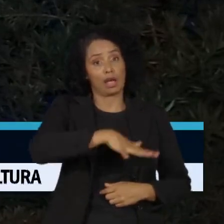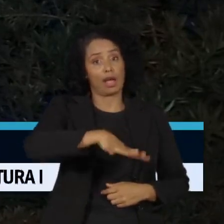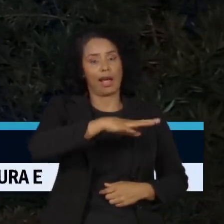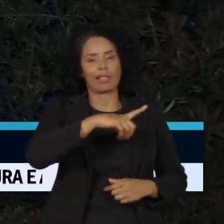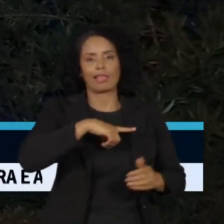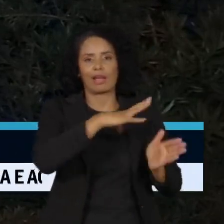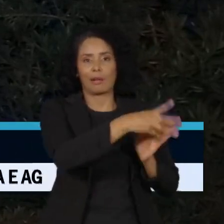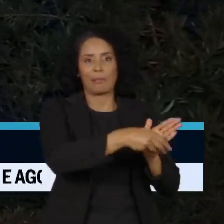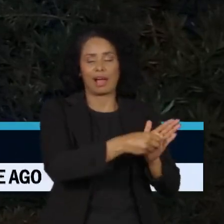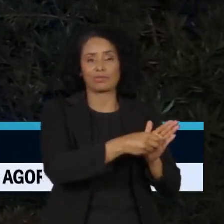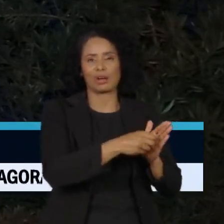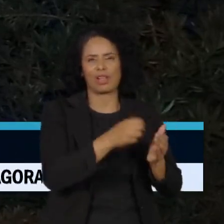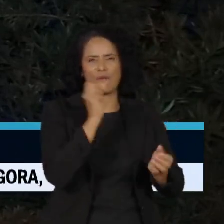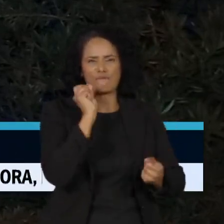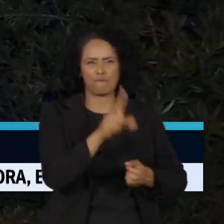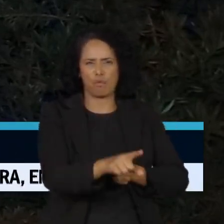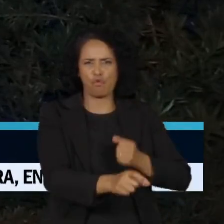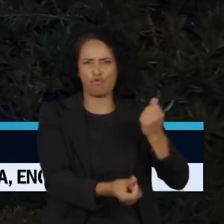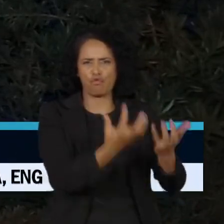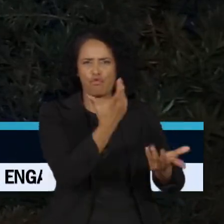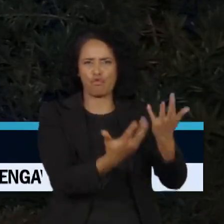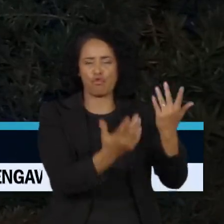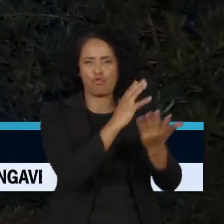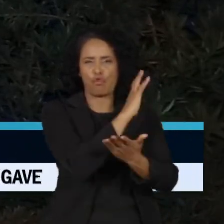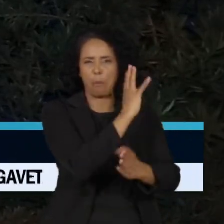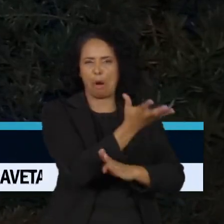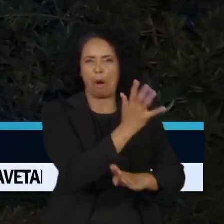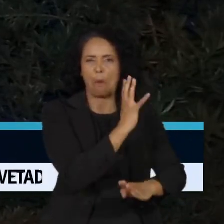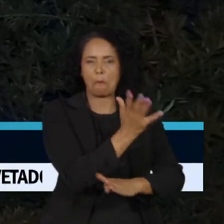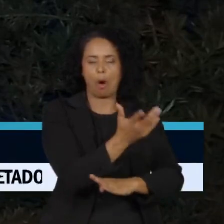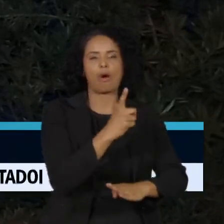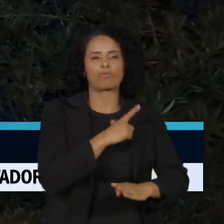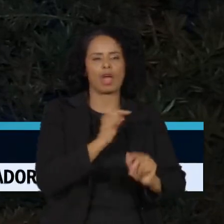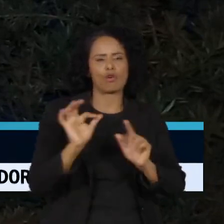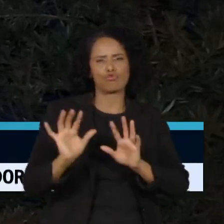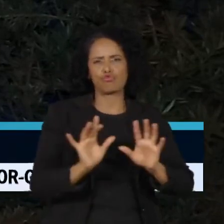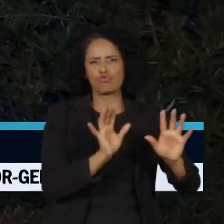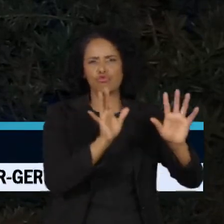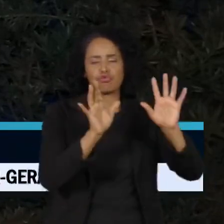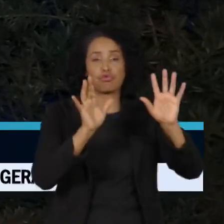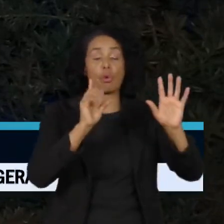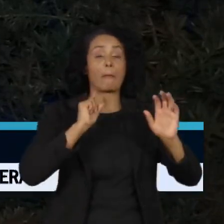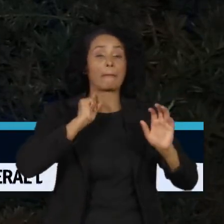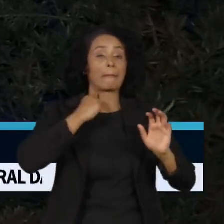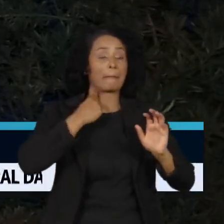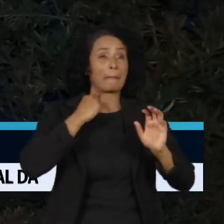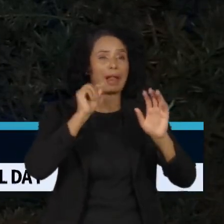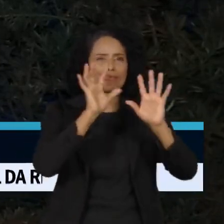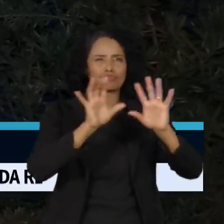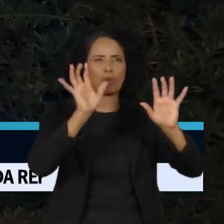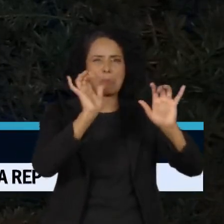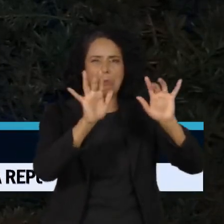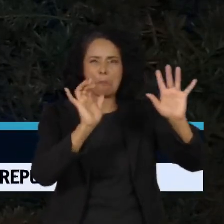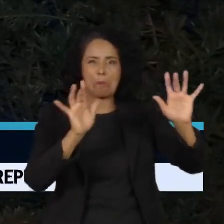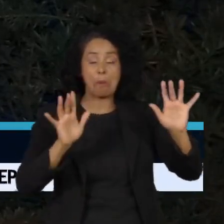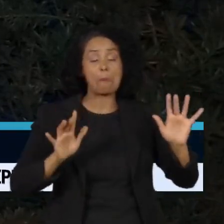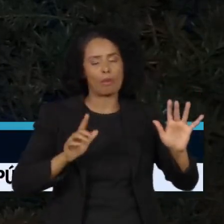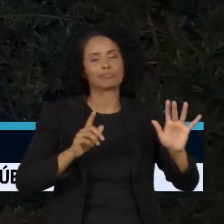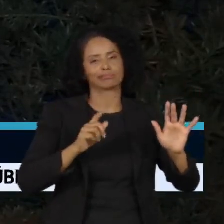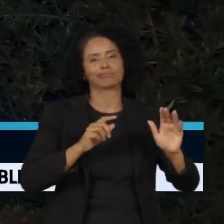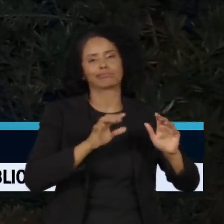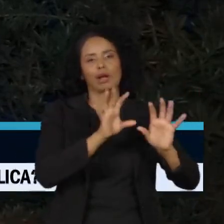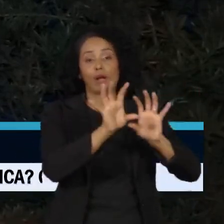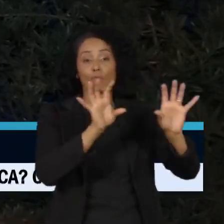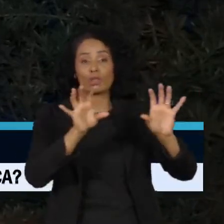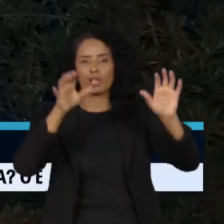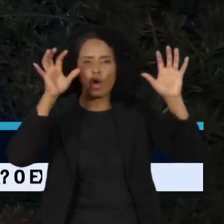as queimadas e o desmatamento resultaram na liberação de dióxido de carbono na atmosfera, comprometendo o regime de chuvas e